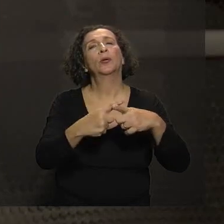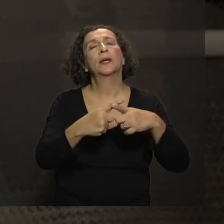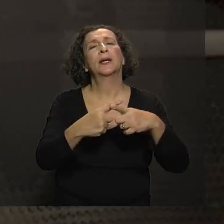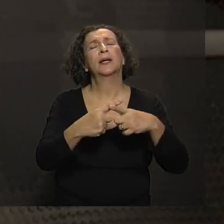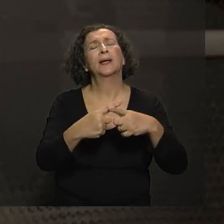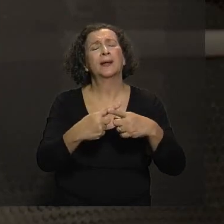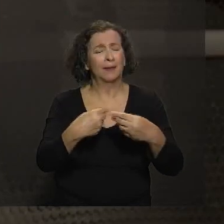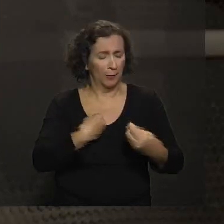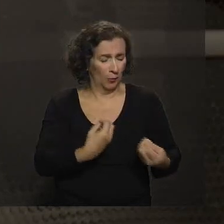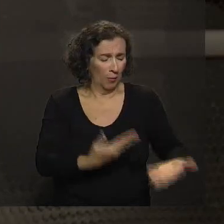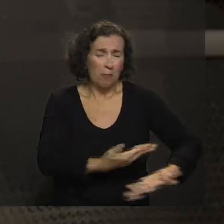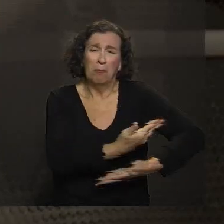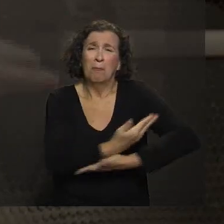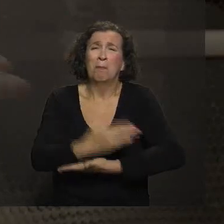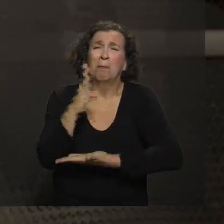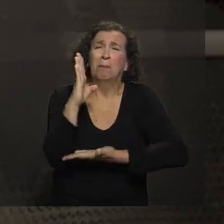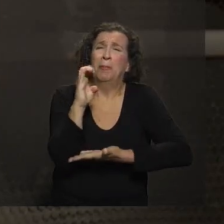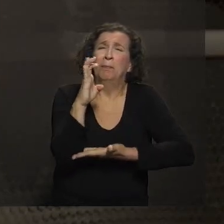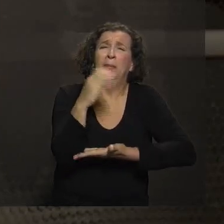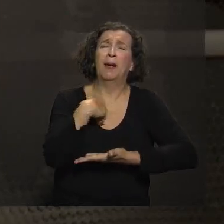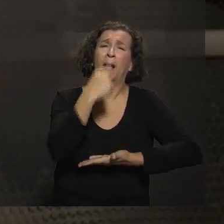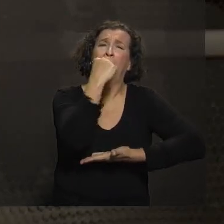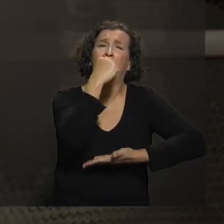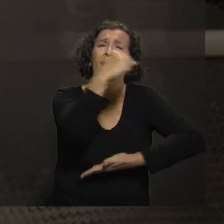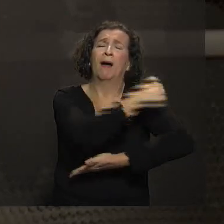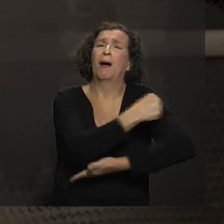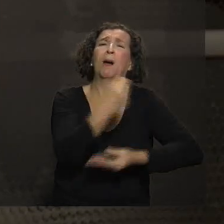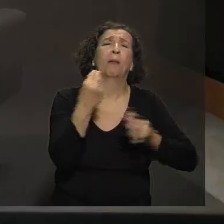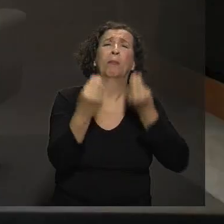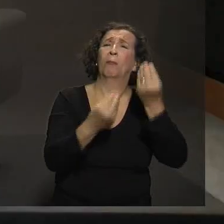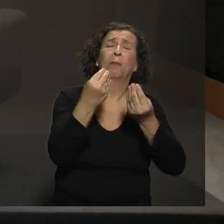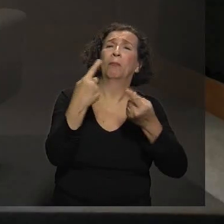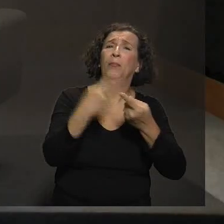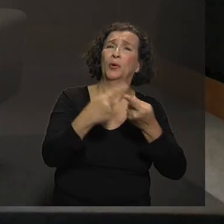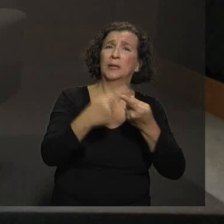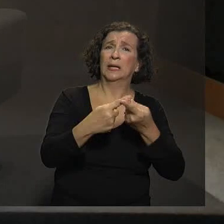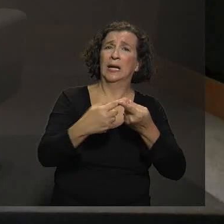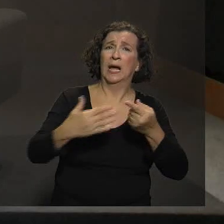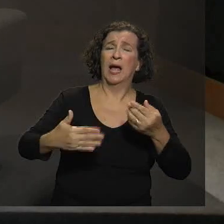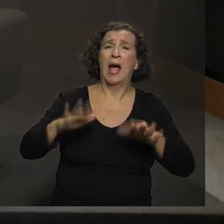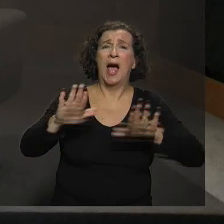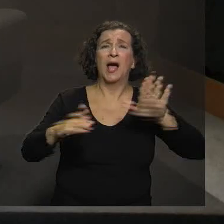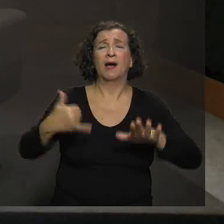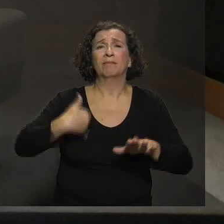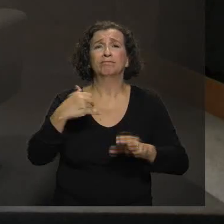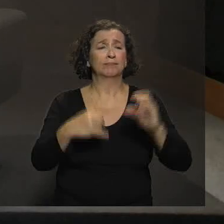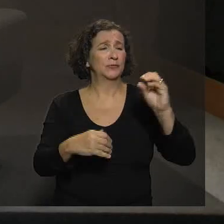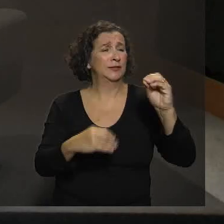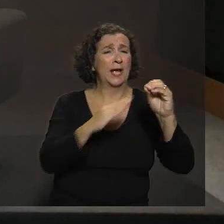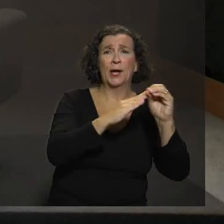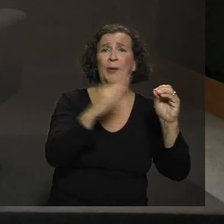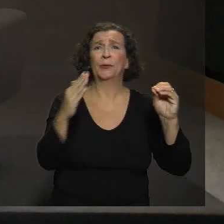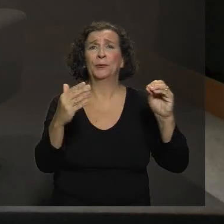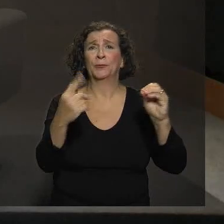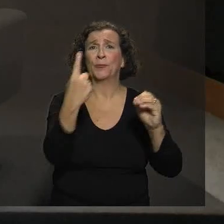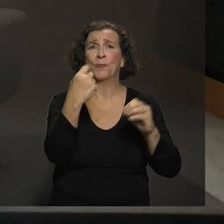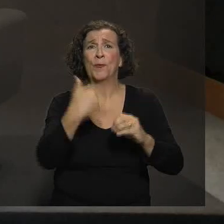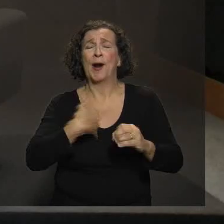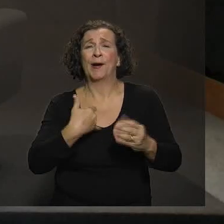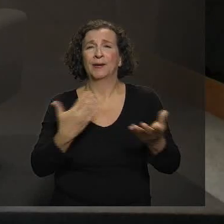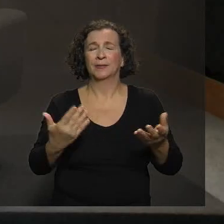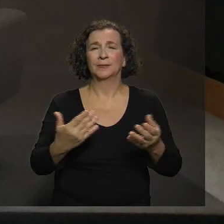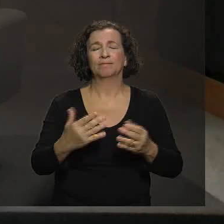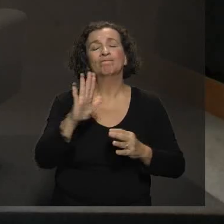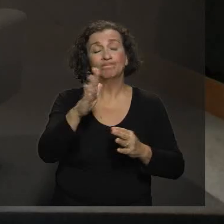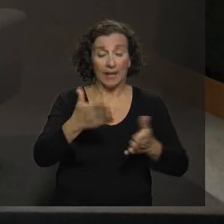bebê? Por que a vacinação tem que ser tão cedo para a criança pequena? Às vezes de 0 a 18 meses ali. A criança, quando nasce, ela nasce